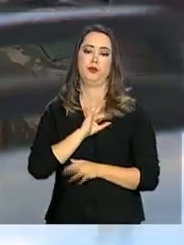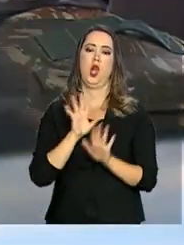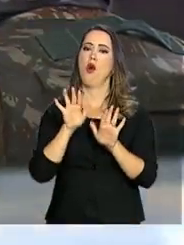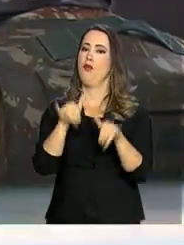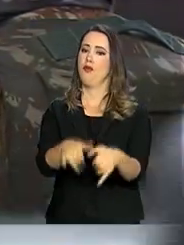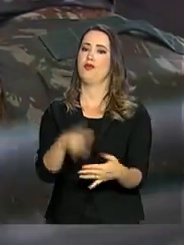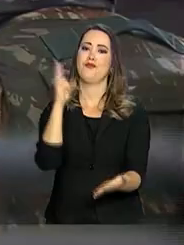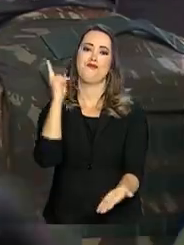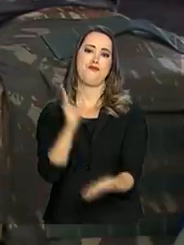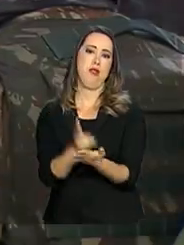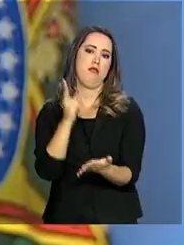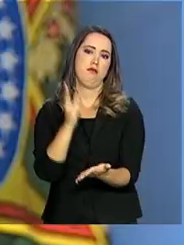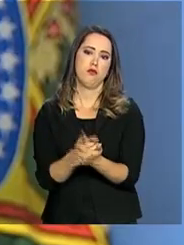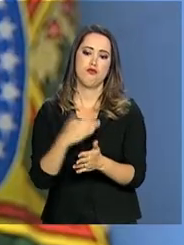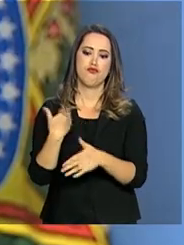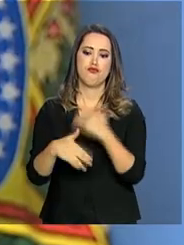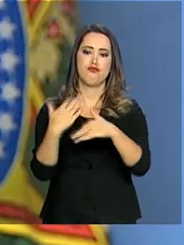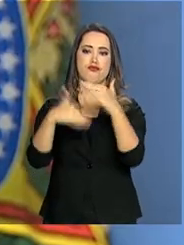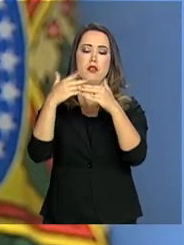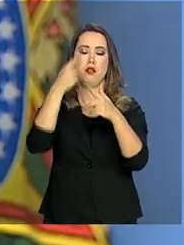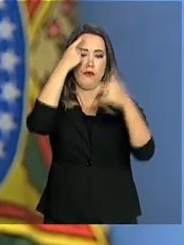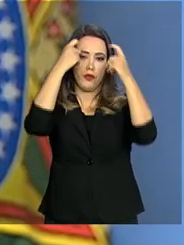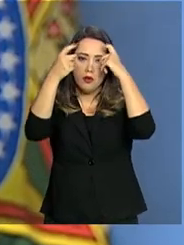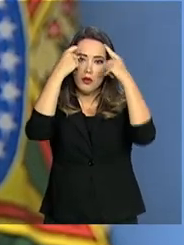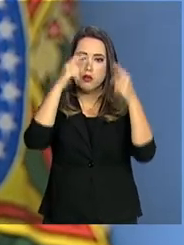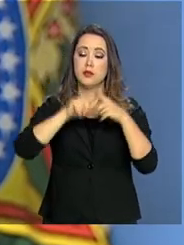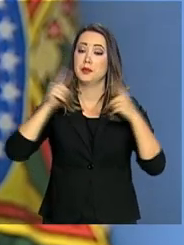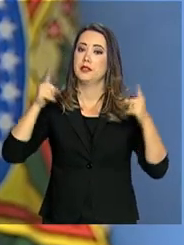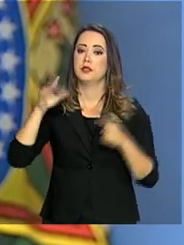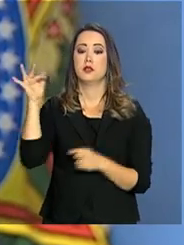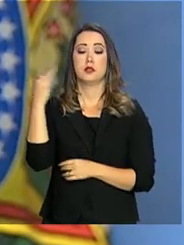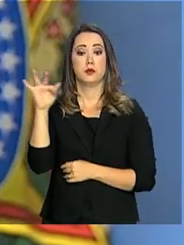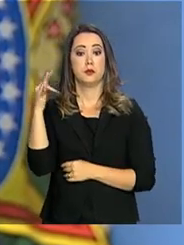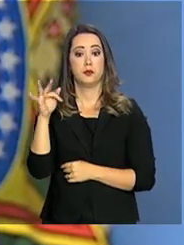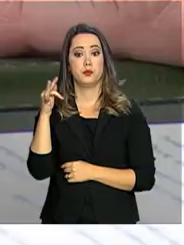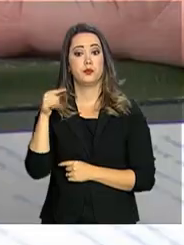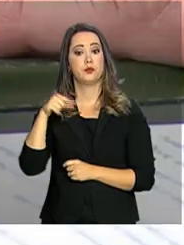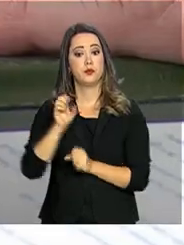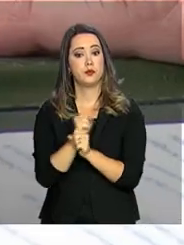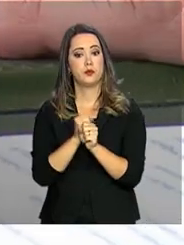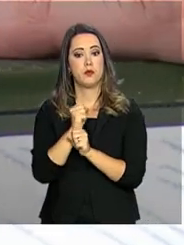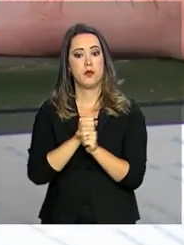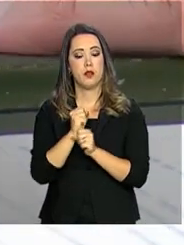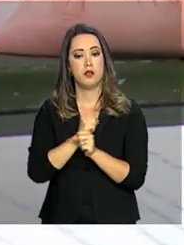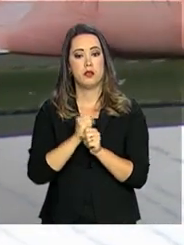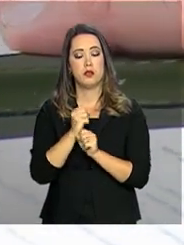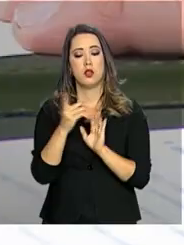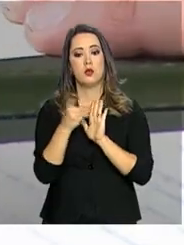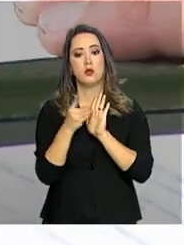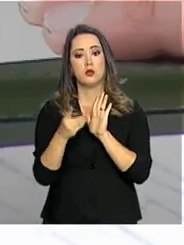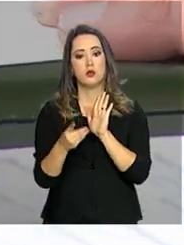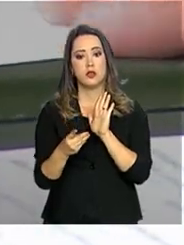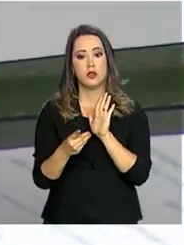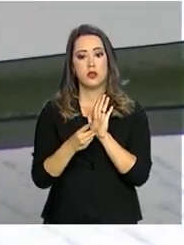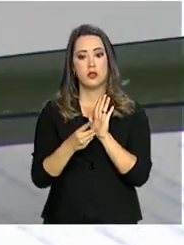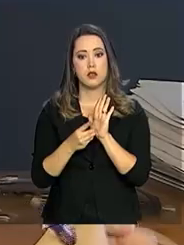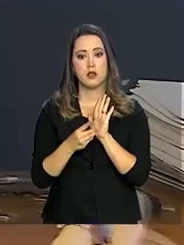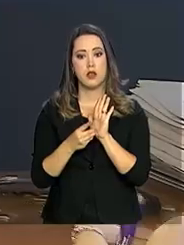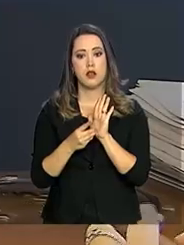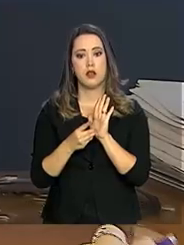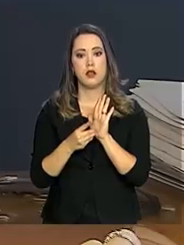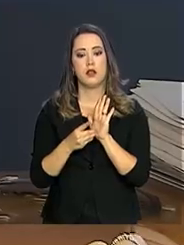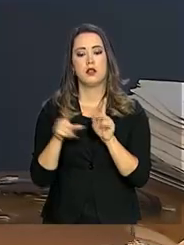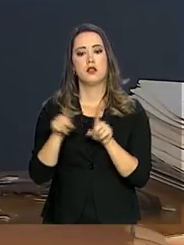ainda se intensificava, o que levou, em fevereiro de 2018, ao decreto presidencial de intervenção federal.